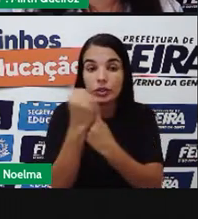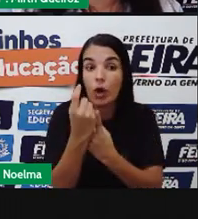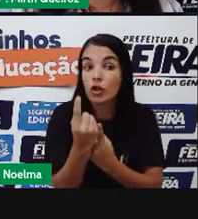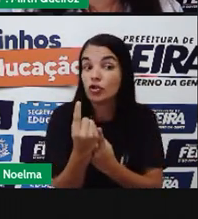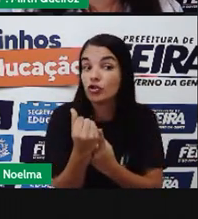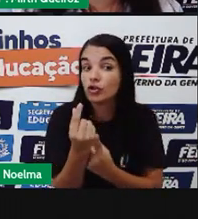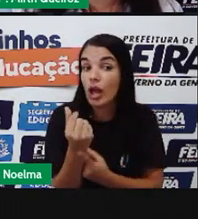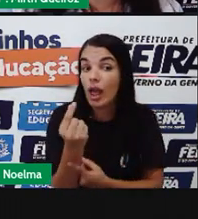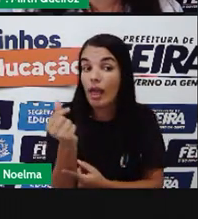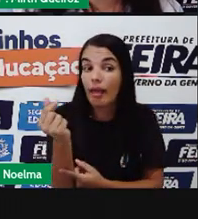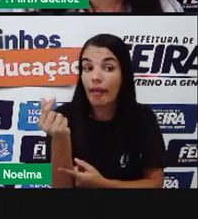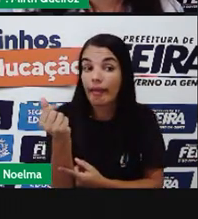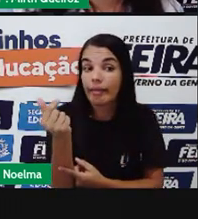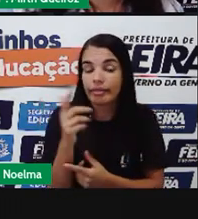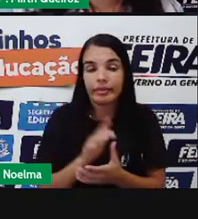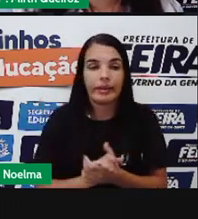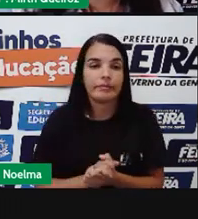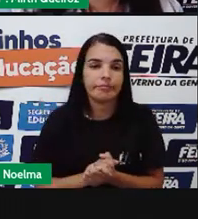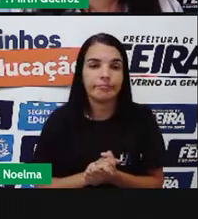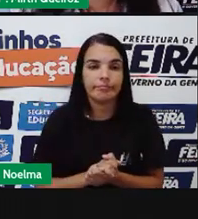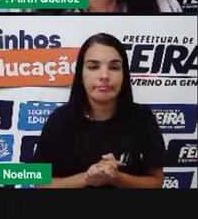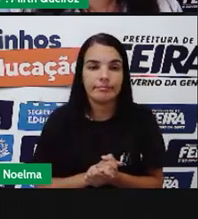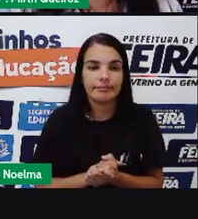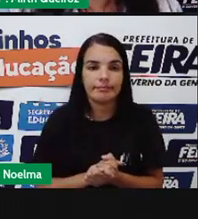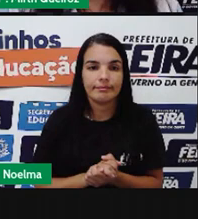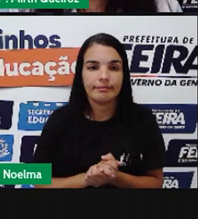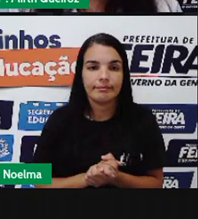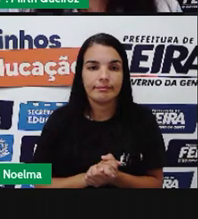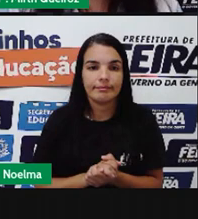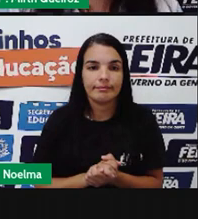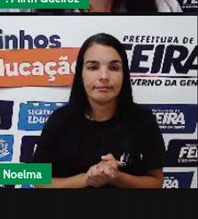No Brasil Aqui nós temos Infográfico